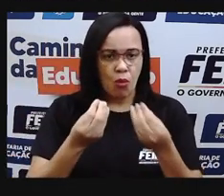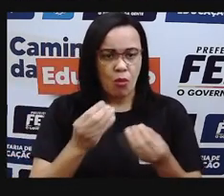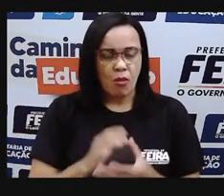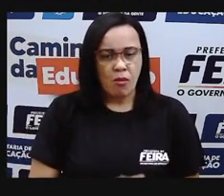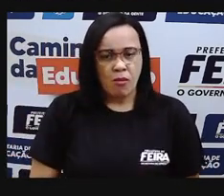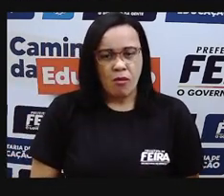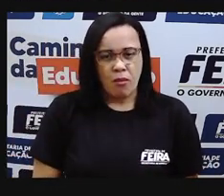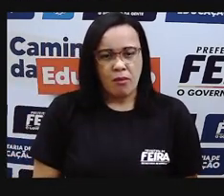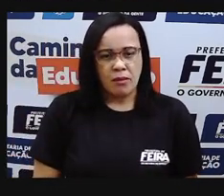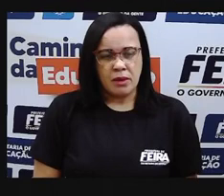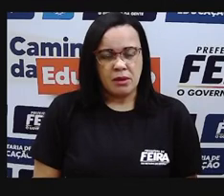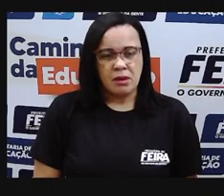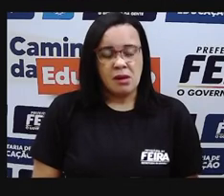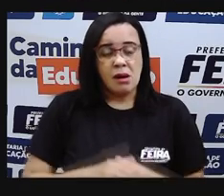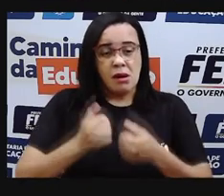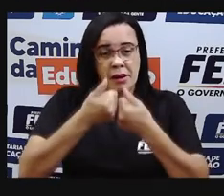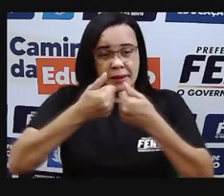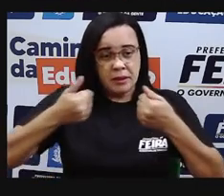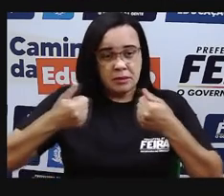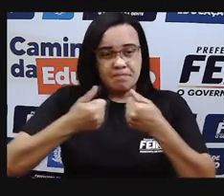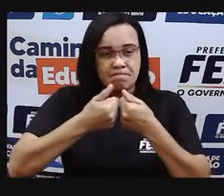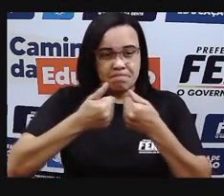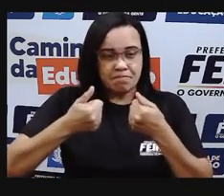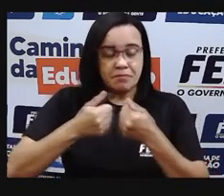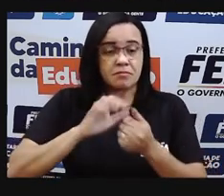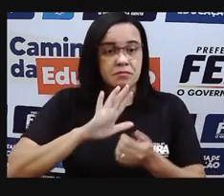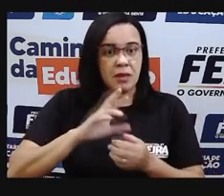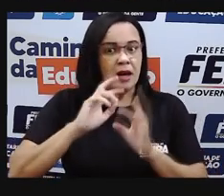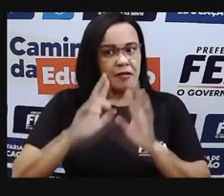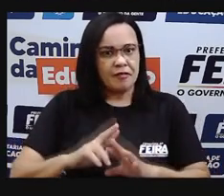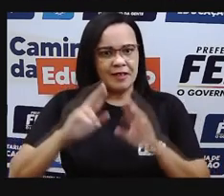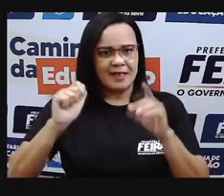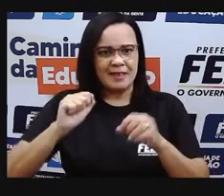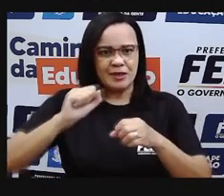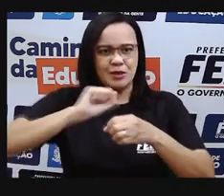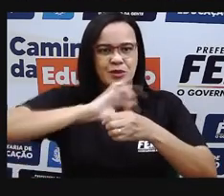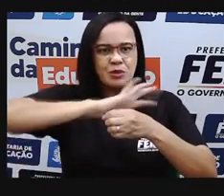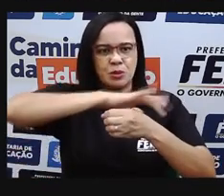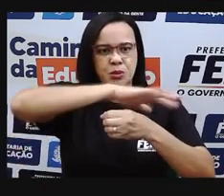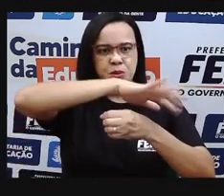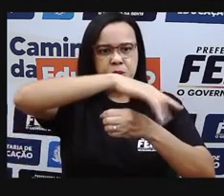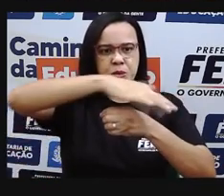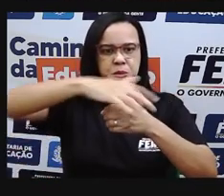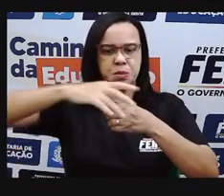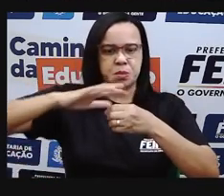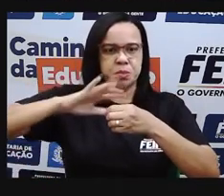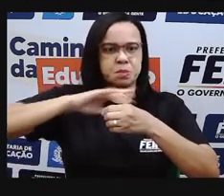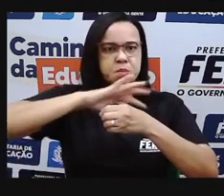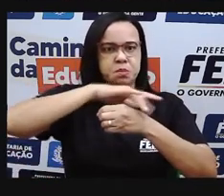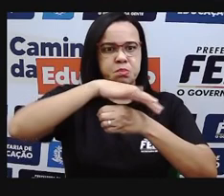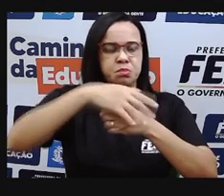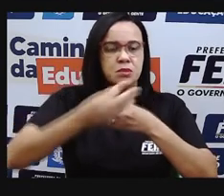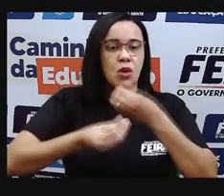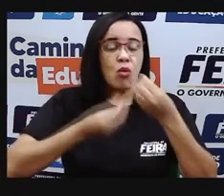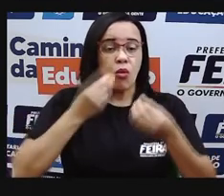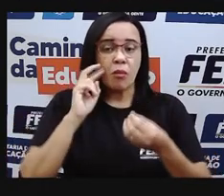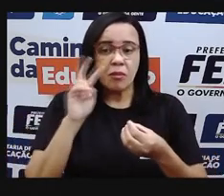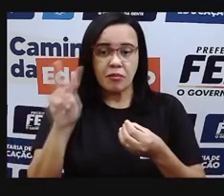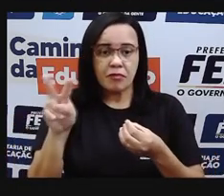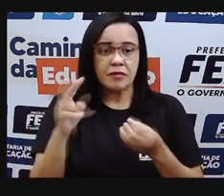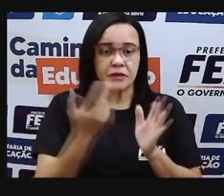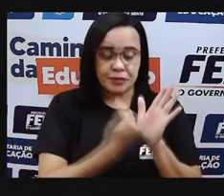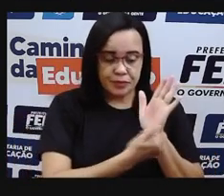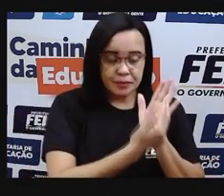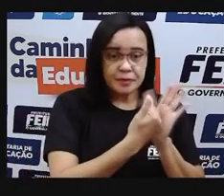chama de pressão atmosférica, tá? A gente pode observar isso nessa primeira imagem, né? Onde tem